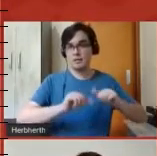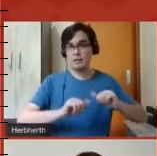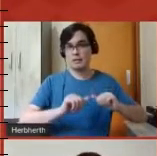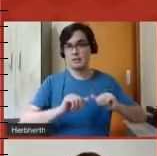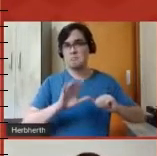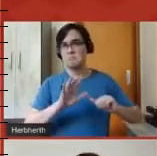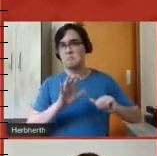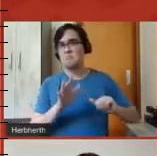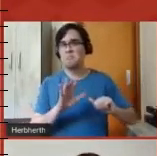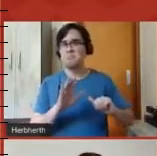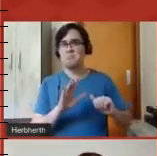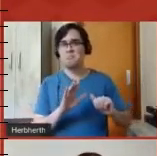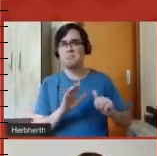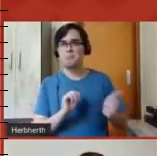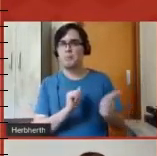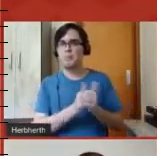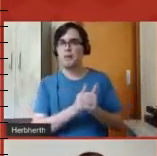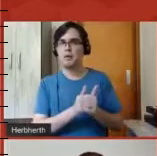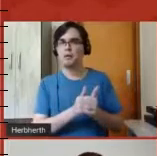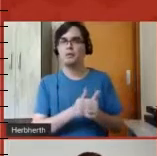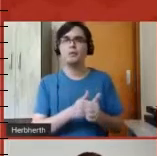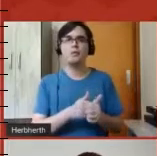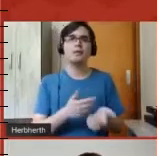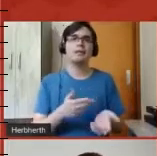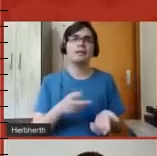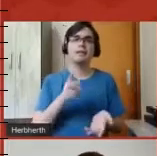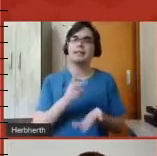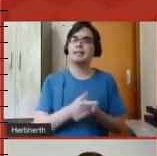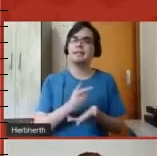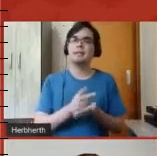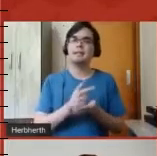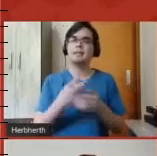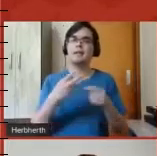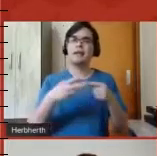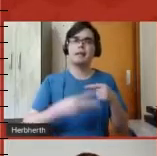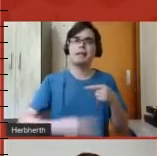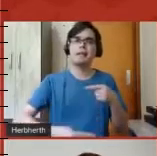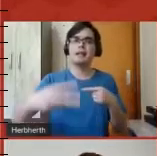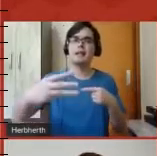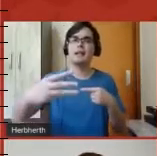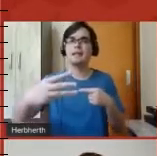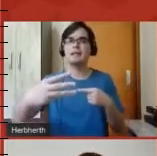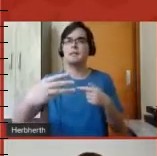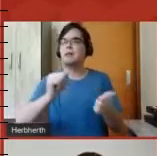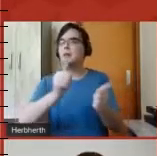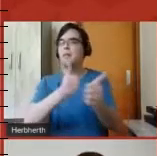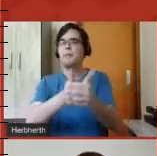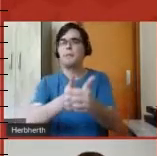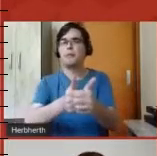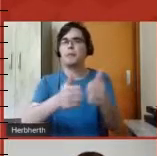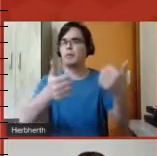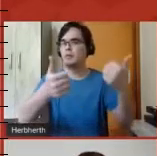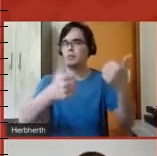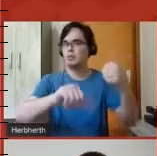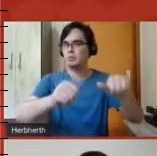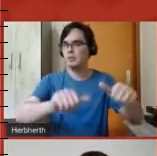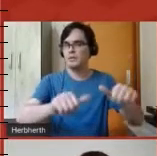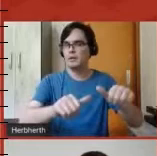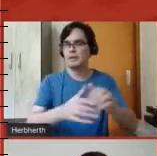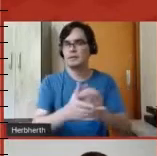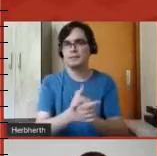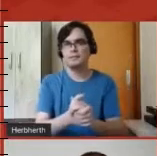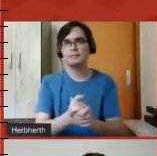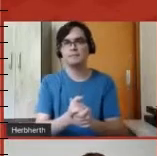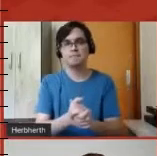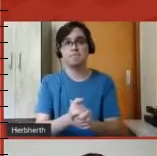nunca estava há mais do que três semanas de algum momento de avaliação. Então, isso foi